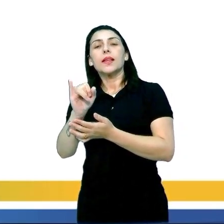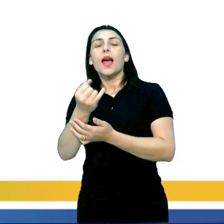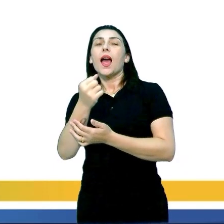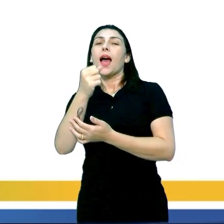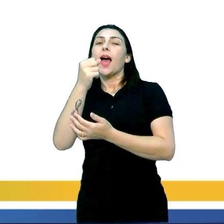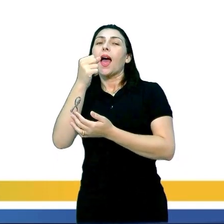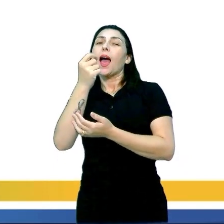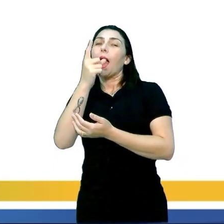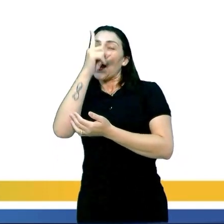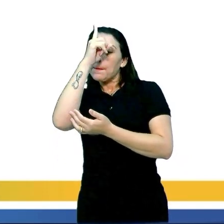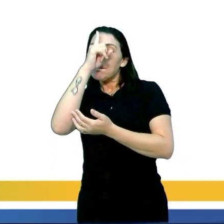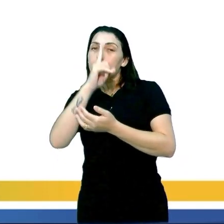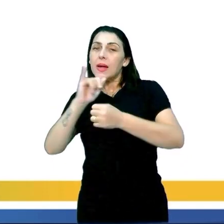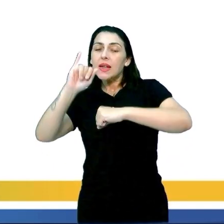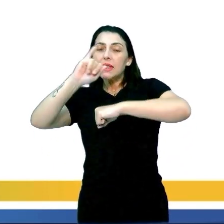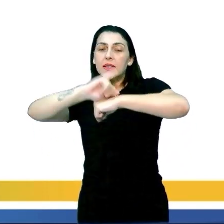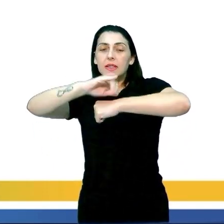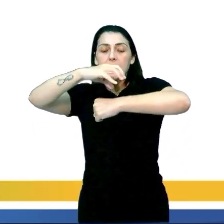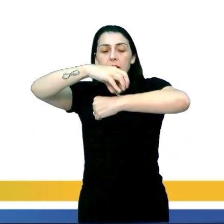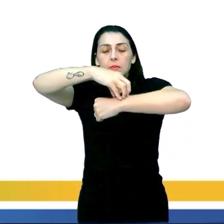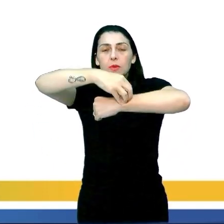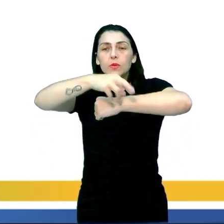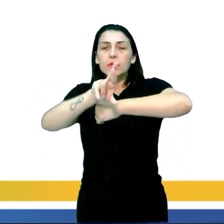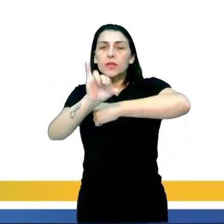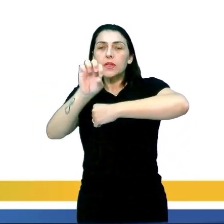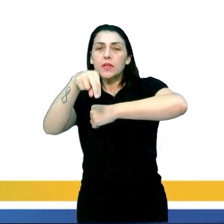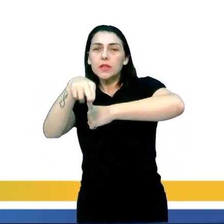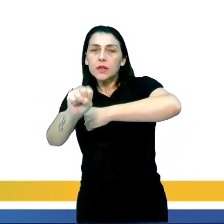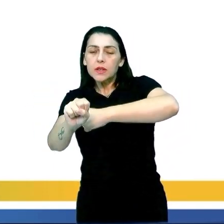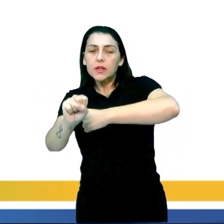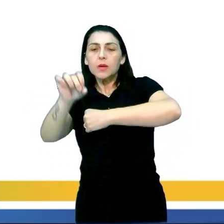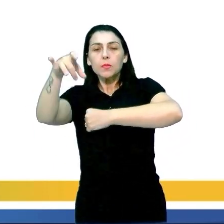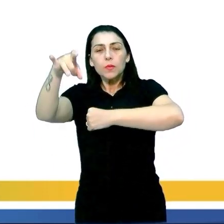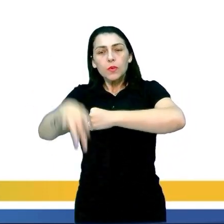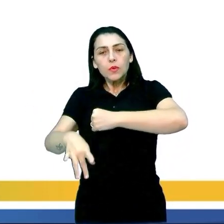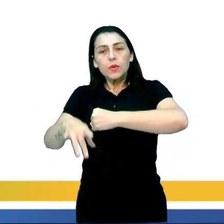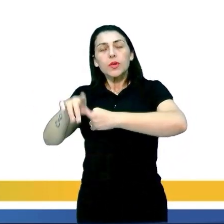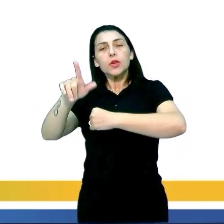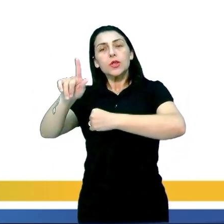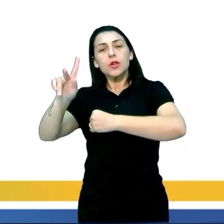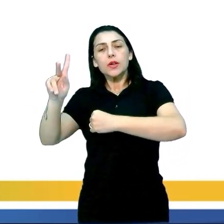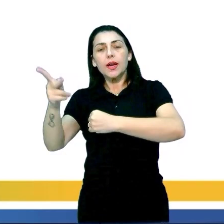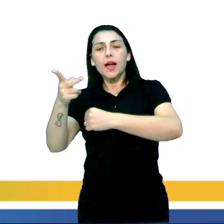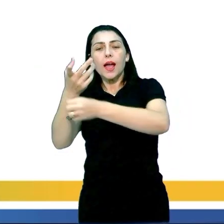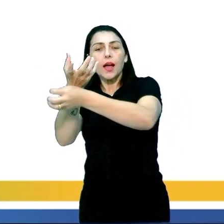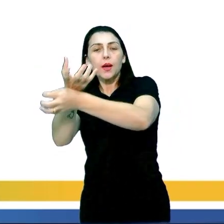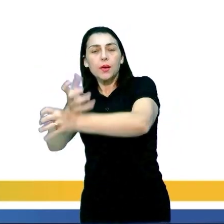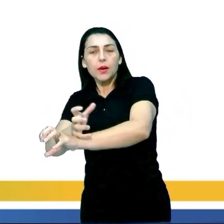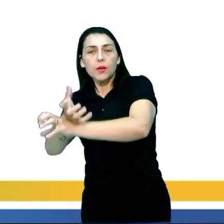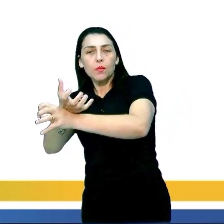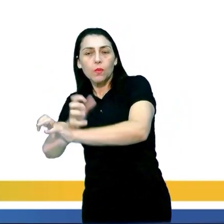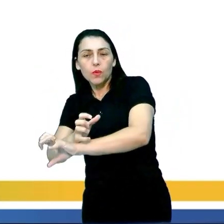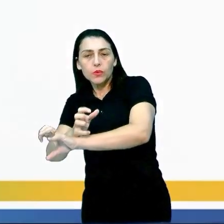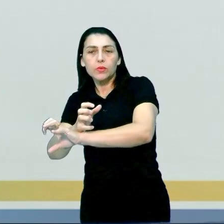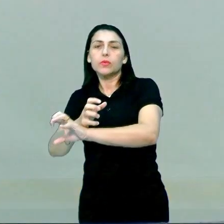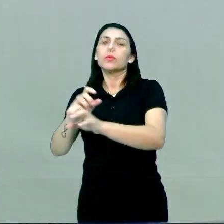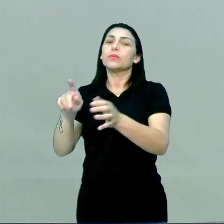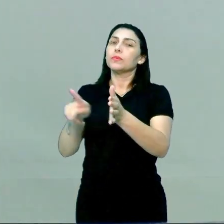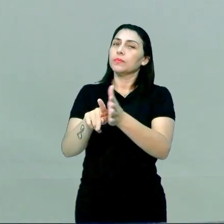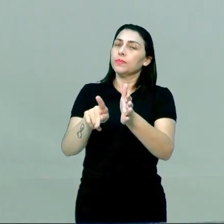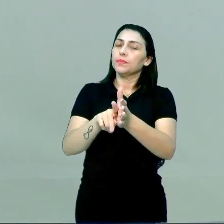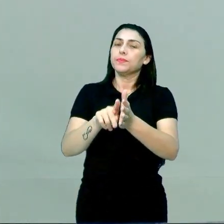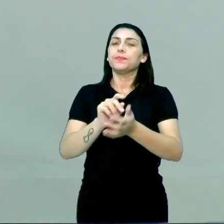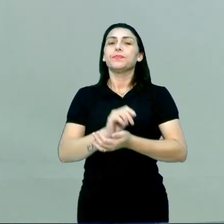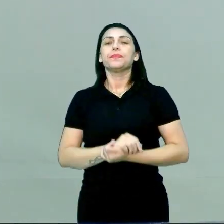que estão em cima dos rins, tá certo? E por último, a adeno hipófase também vai estimular o GH.